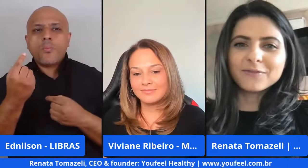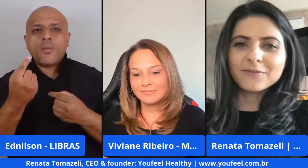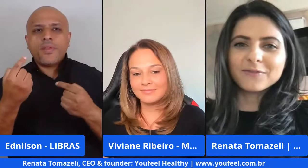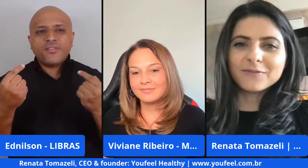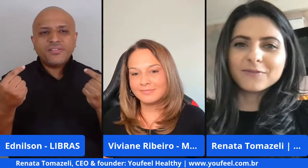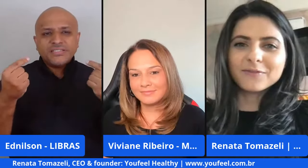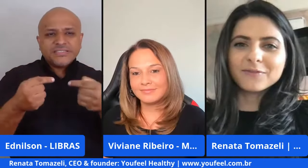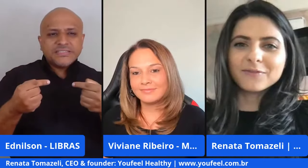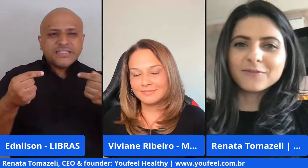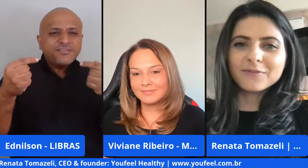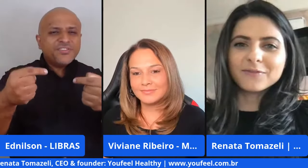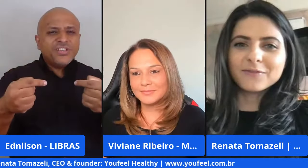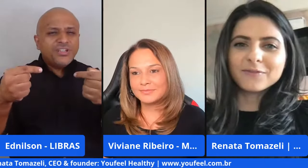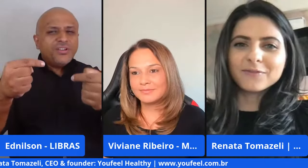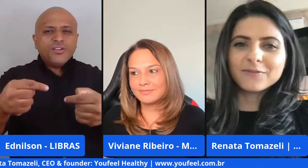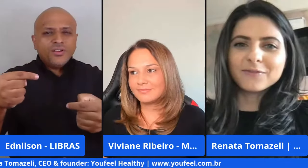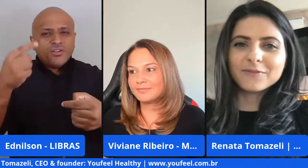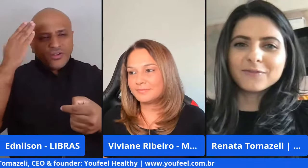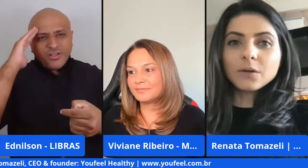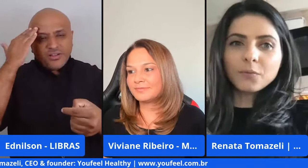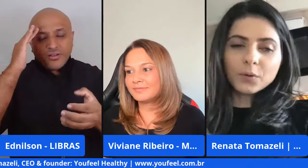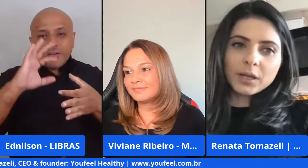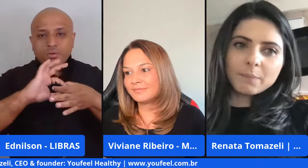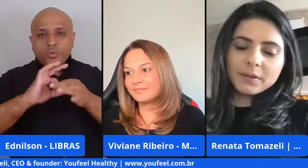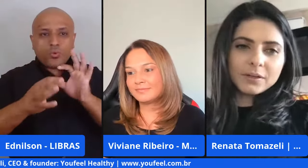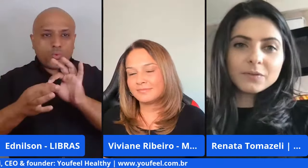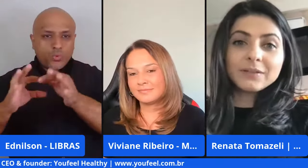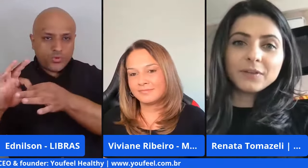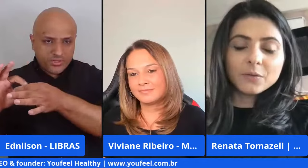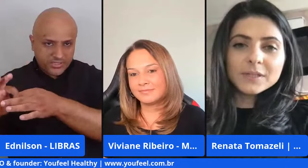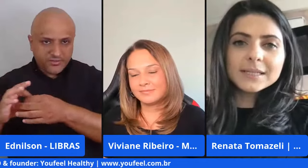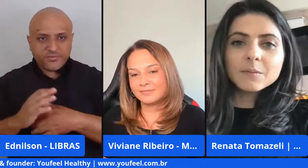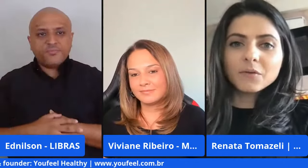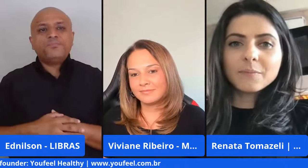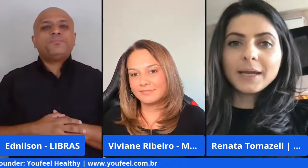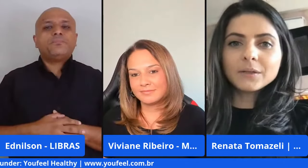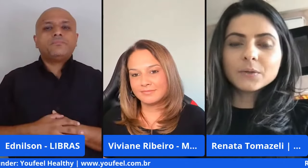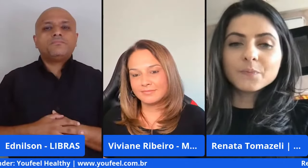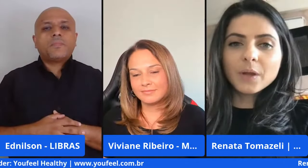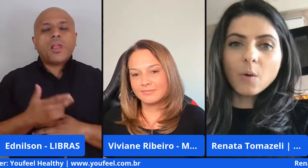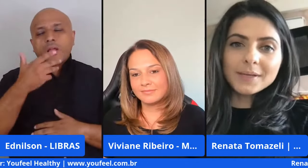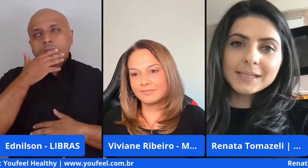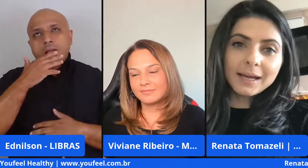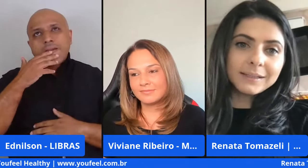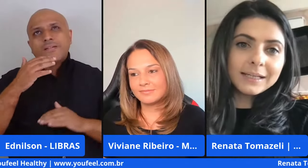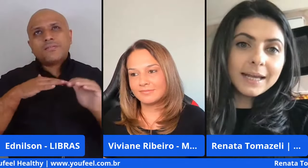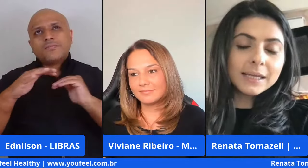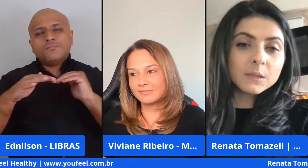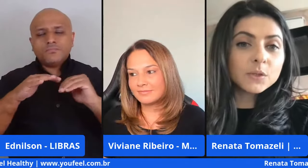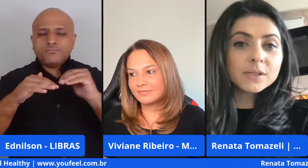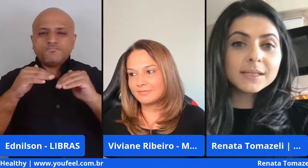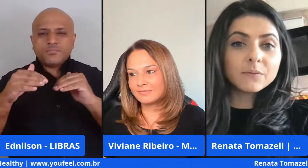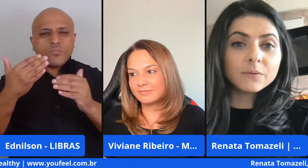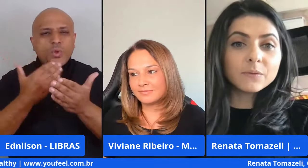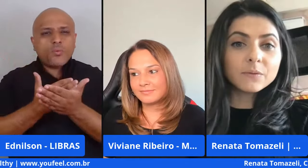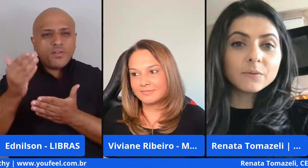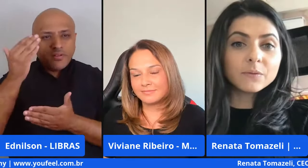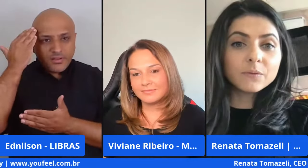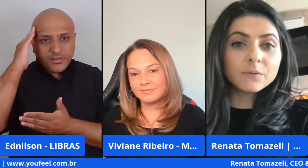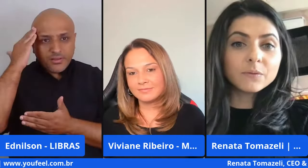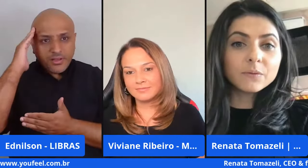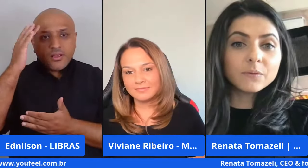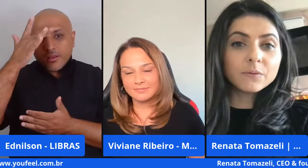né e fui entendendo um pouco o contexto quando eu fui enfim eu fiz esse movimento eu comecei a entender que as pessoas estavam